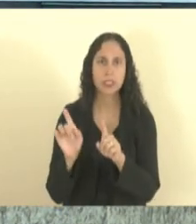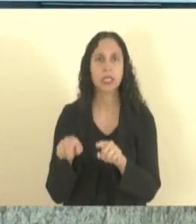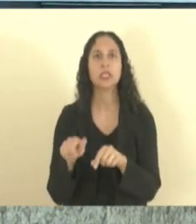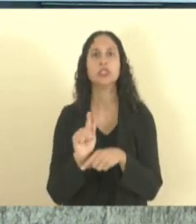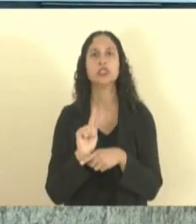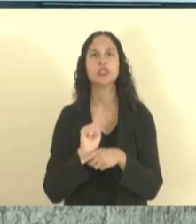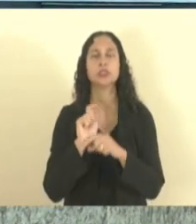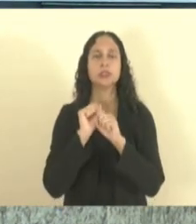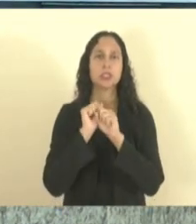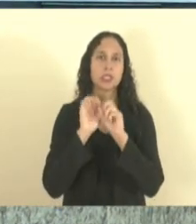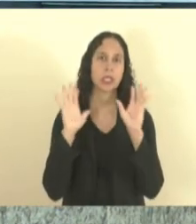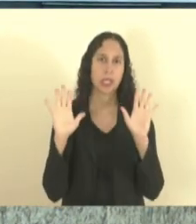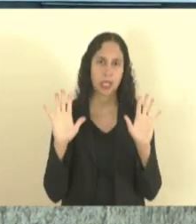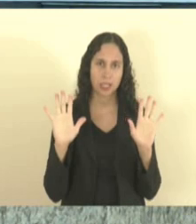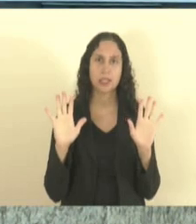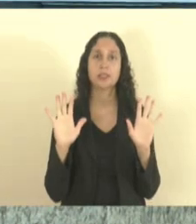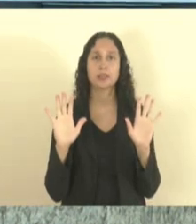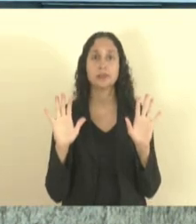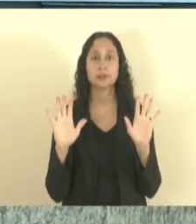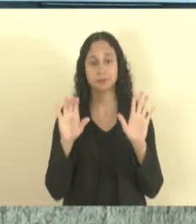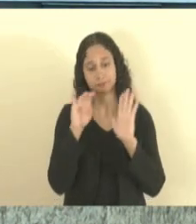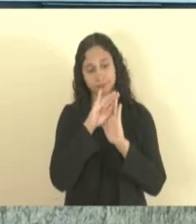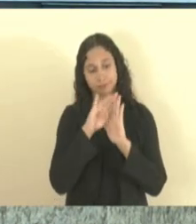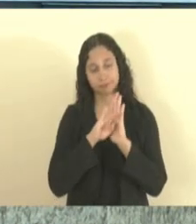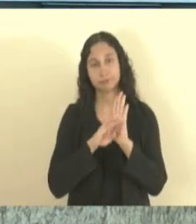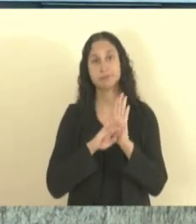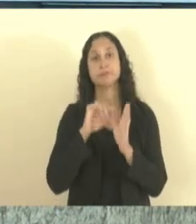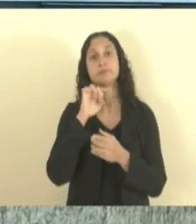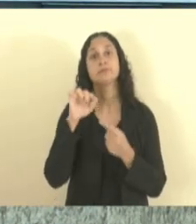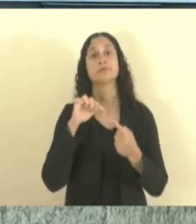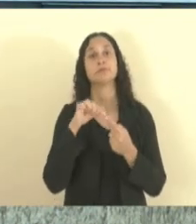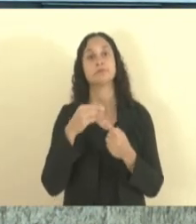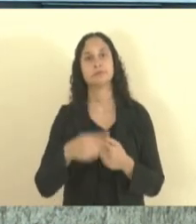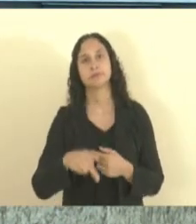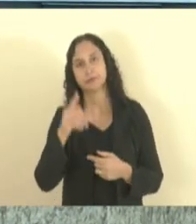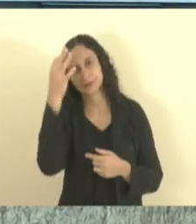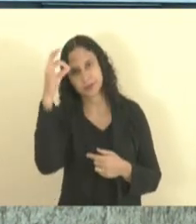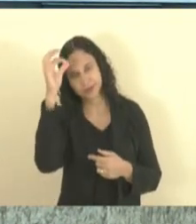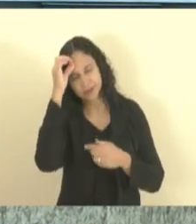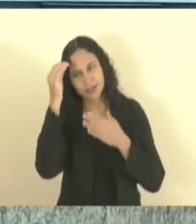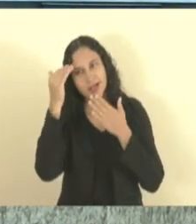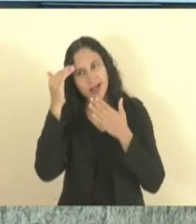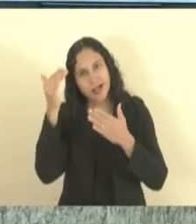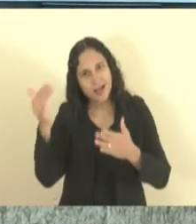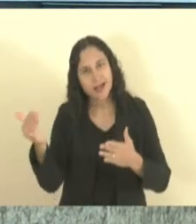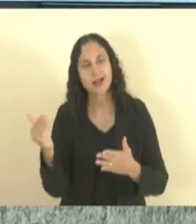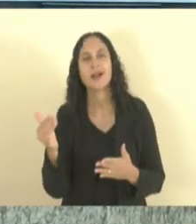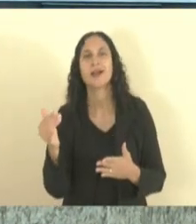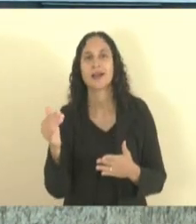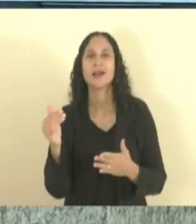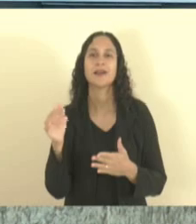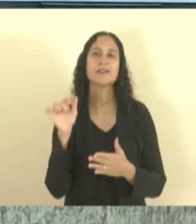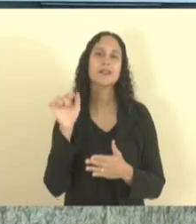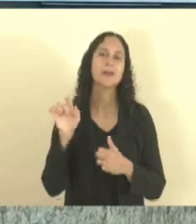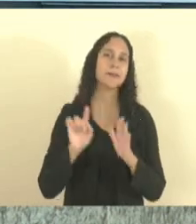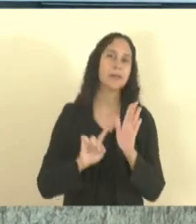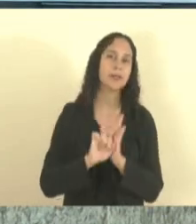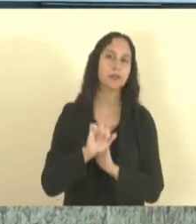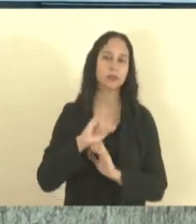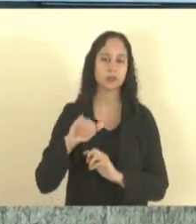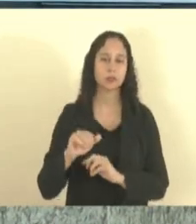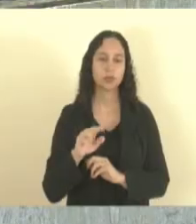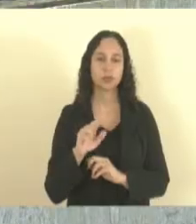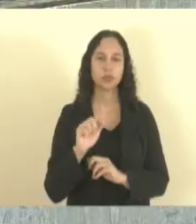transparente e alinhada com os interesses do povo do Espírito Santo agradeço muito ao Juliano até pergunto se o Juliano quer fazer algum